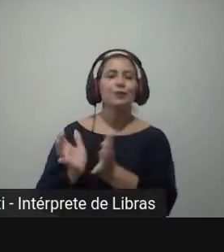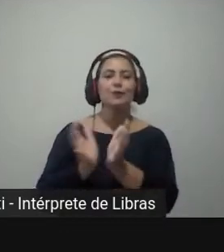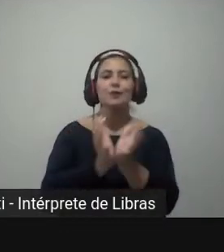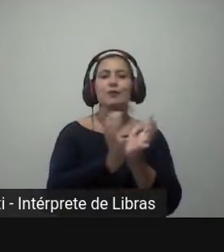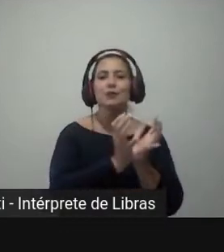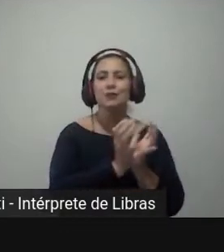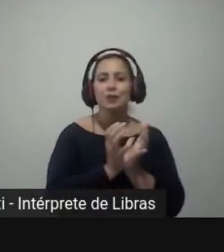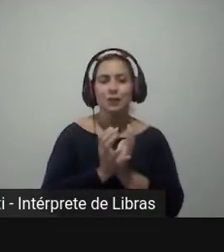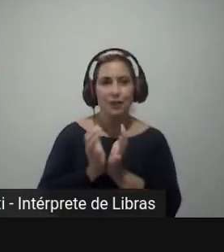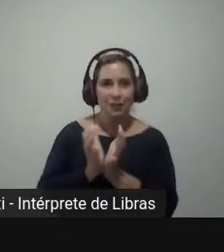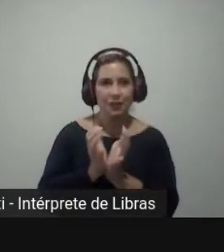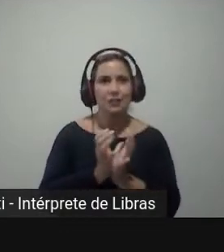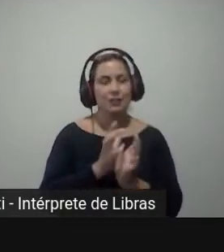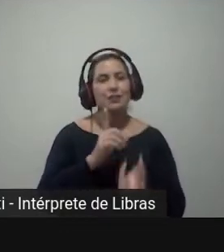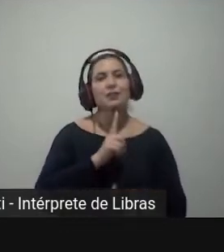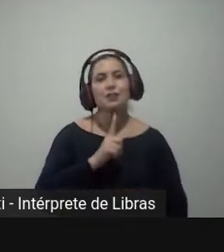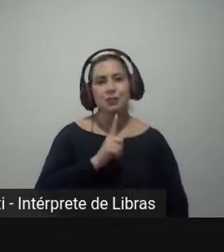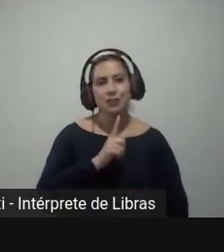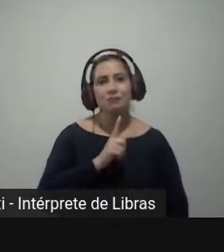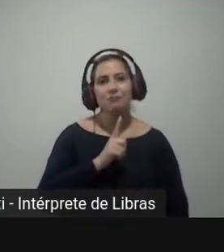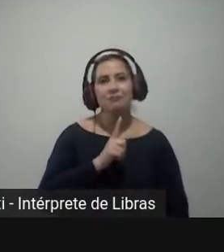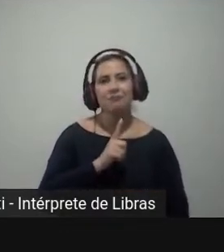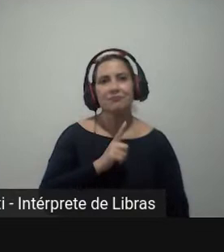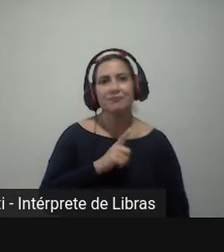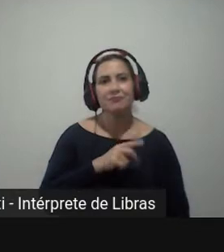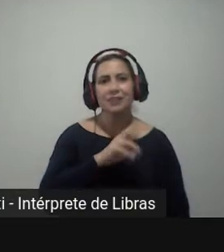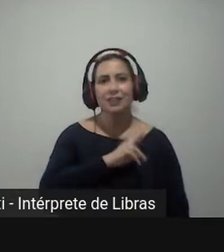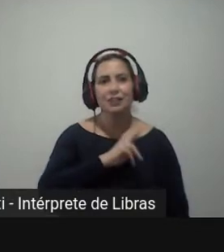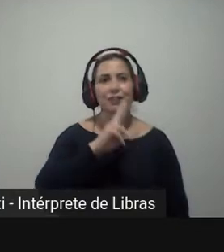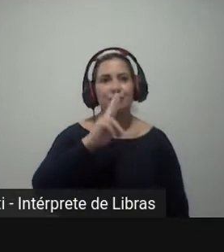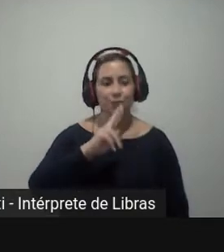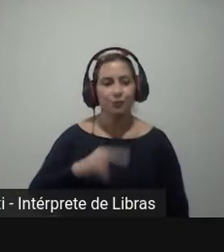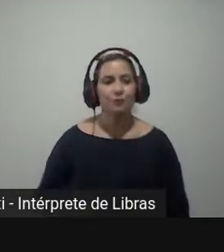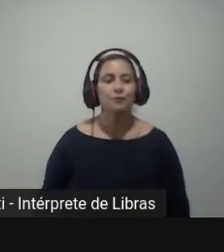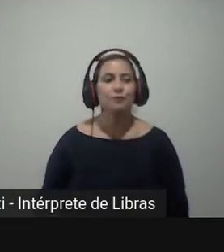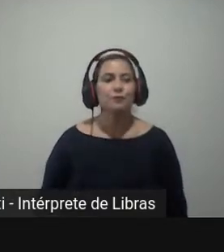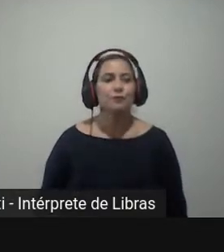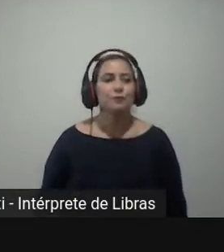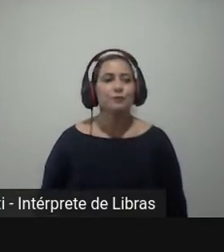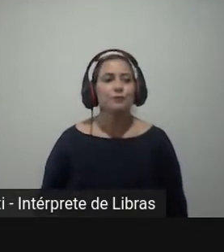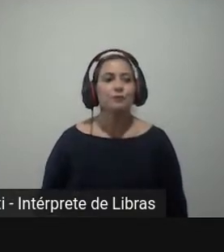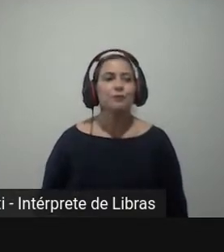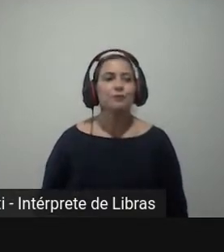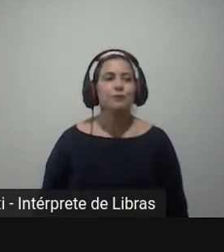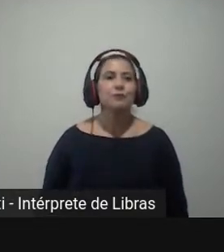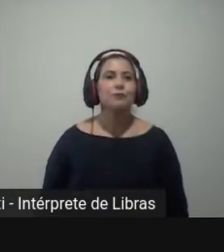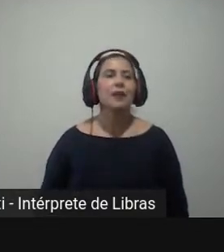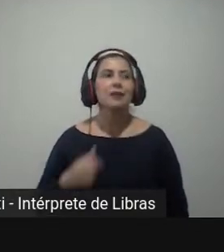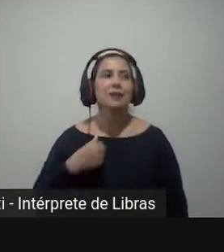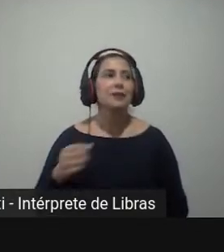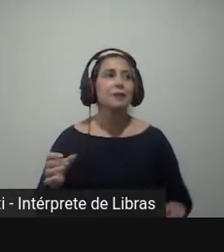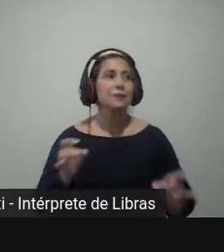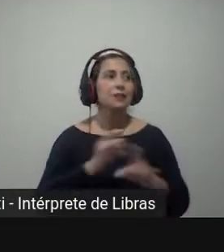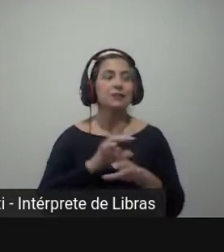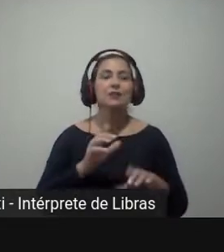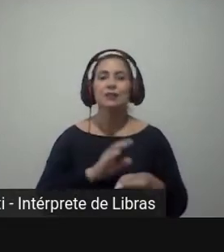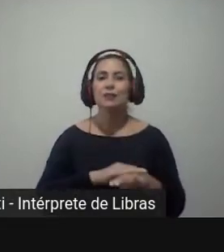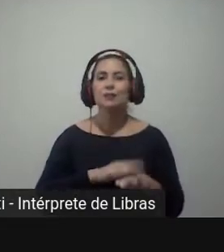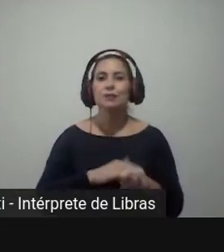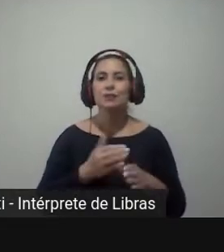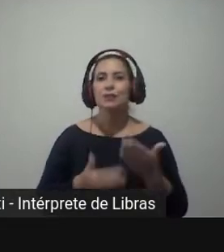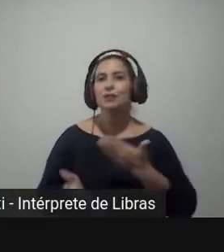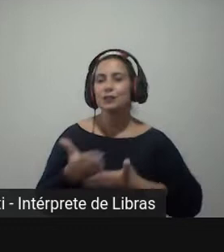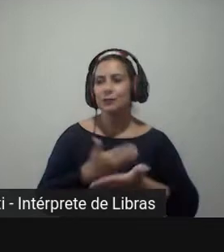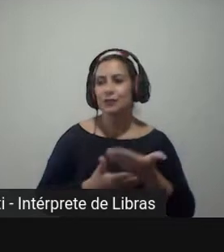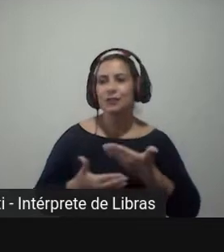coligação que ele estava representando. Então, isso acabava por eliminar esse efeito concentrador do efeito coateio